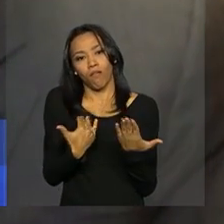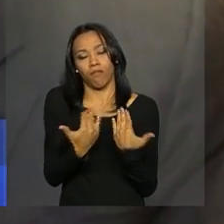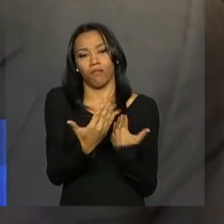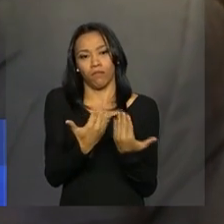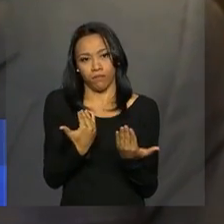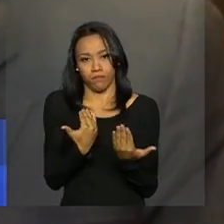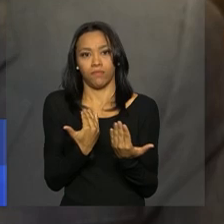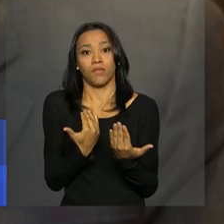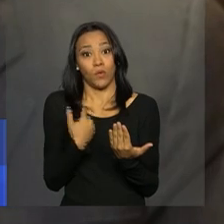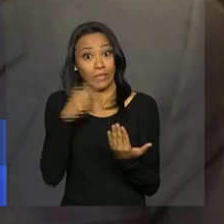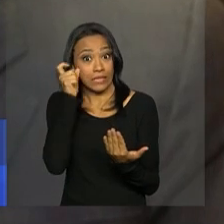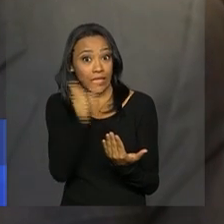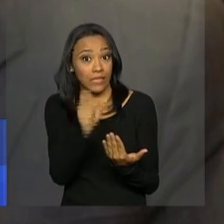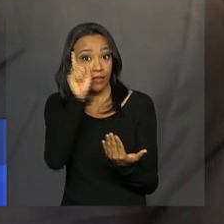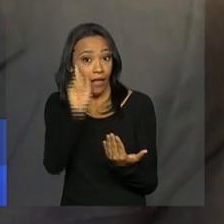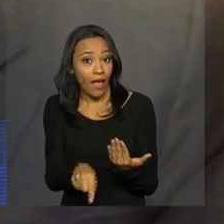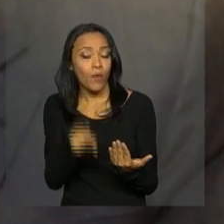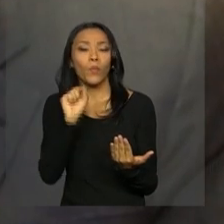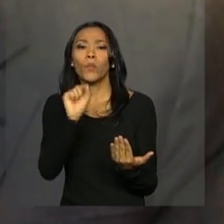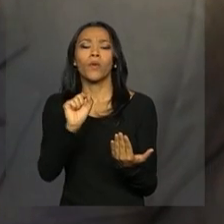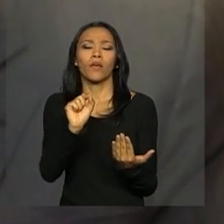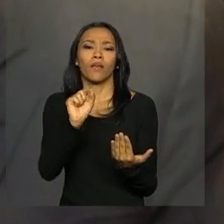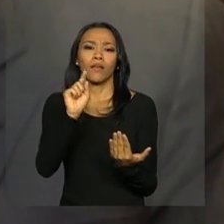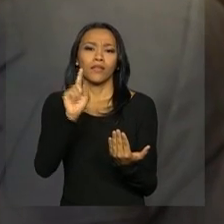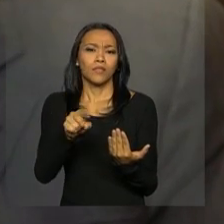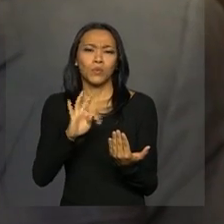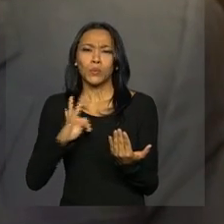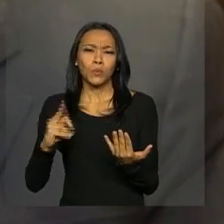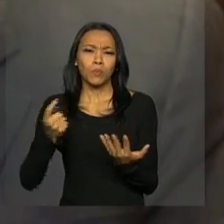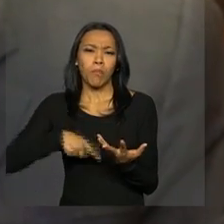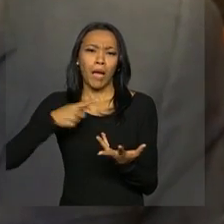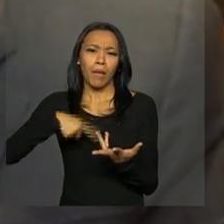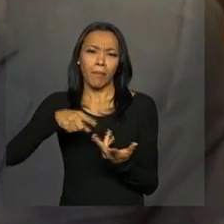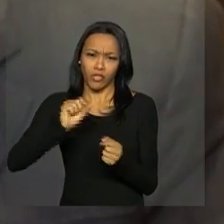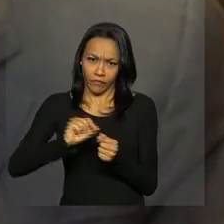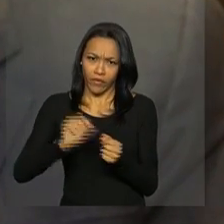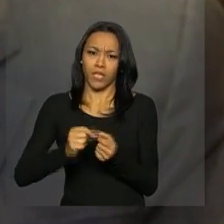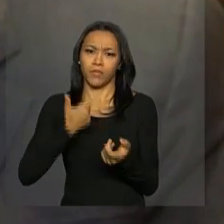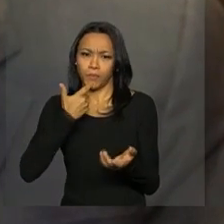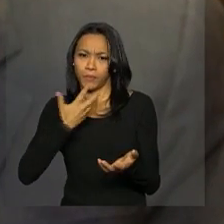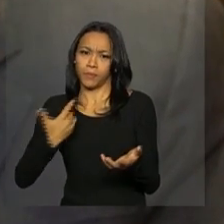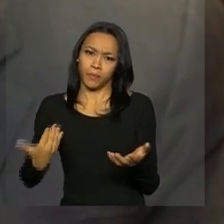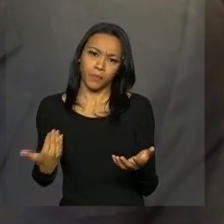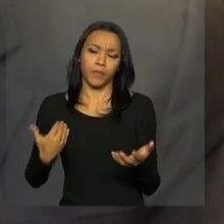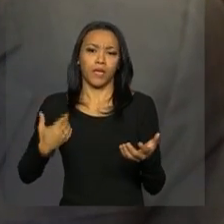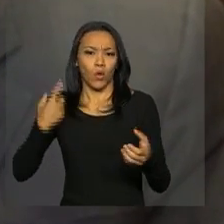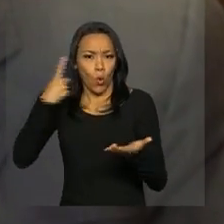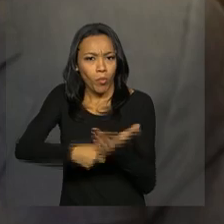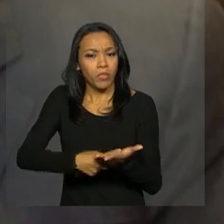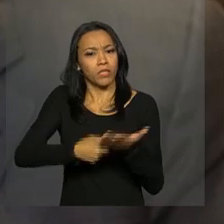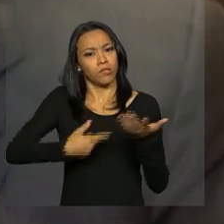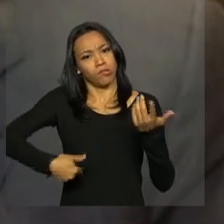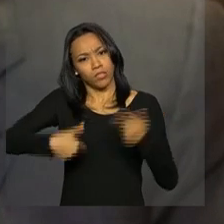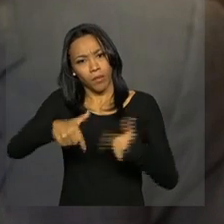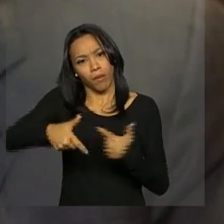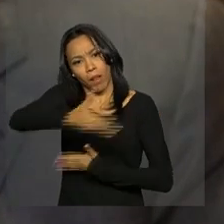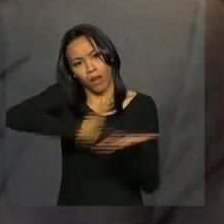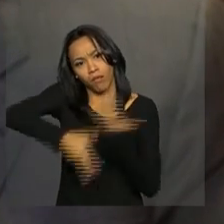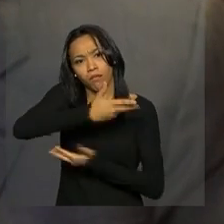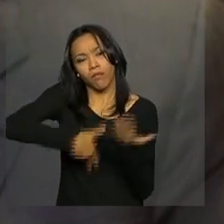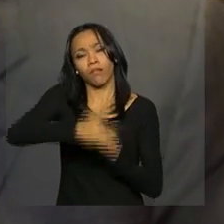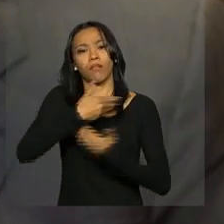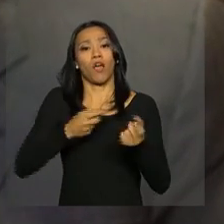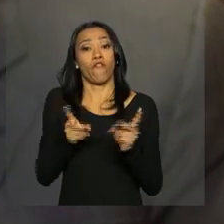E o grande interesse disso é uma reunião de celebração de tudo o que temos feito, inclusive recentemente, acordos, nível de investimentos